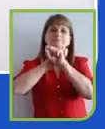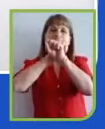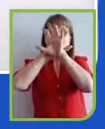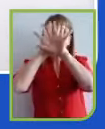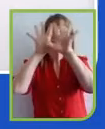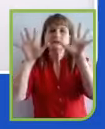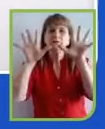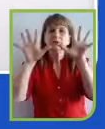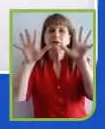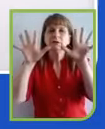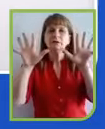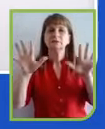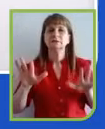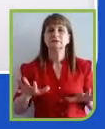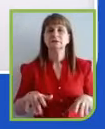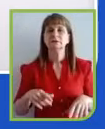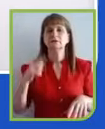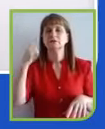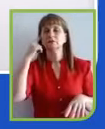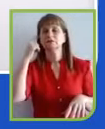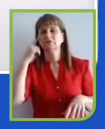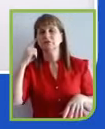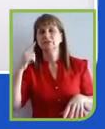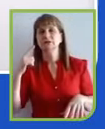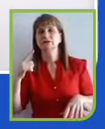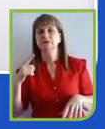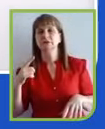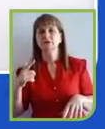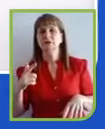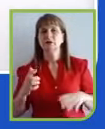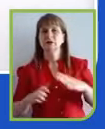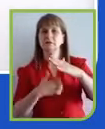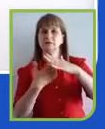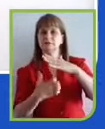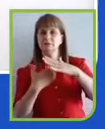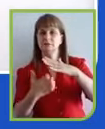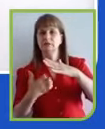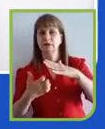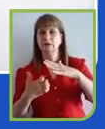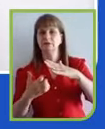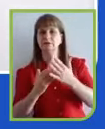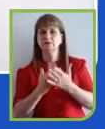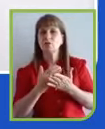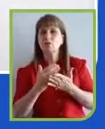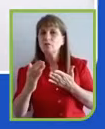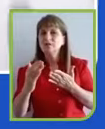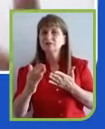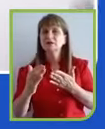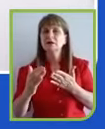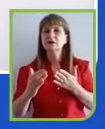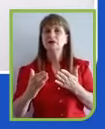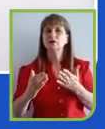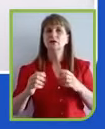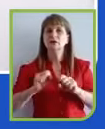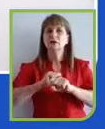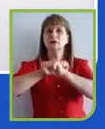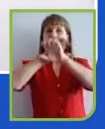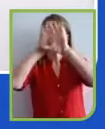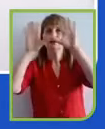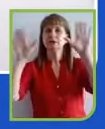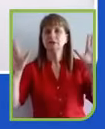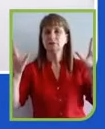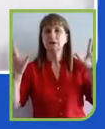instituições, das organizações, elas se deram em princípios transparentes, a gente realmente está praticando o ESG